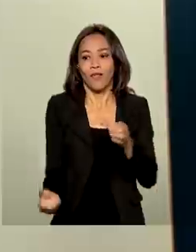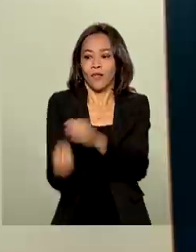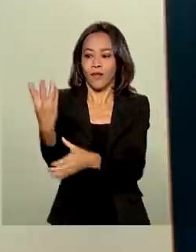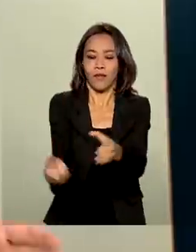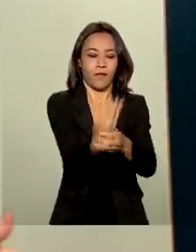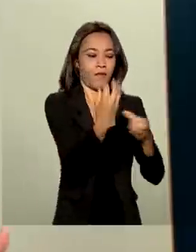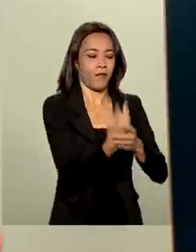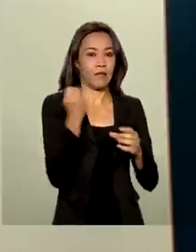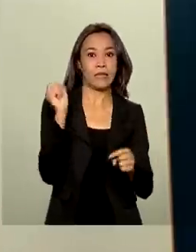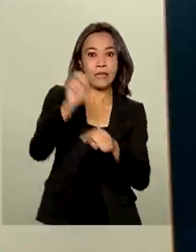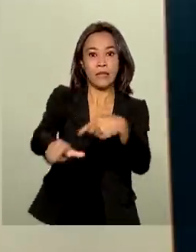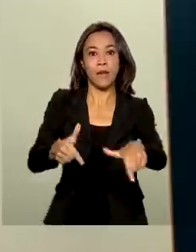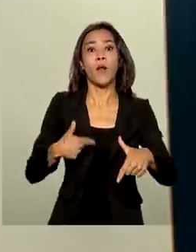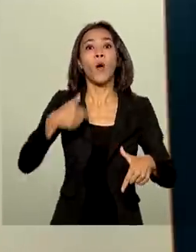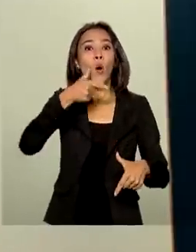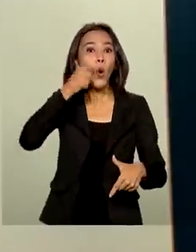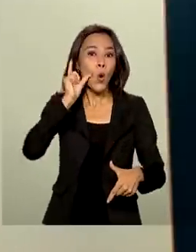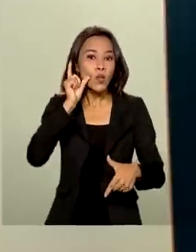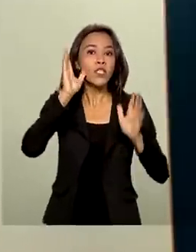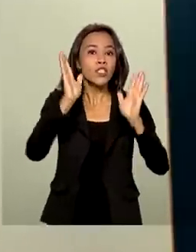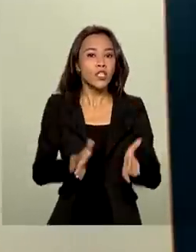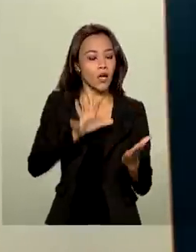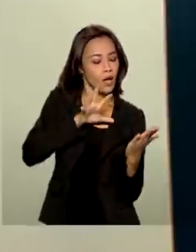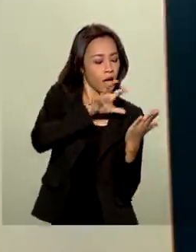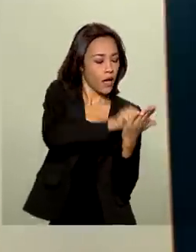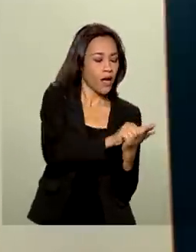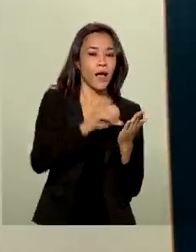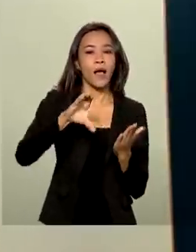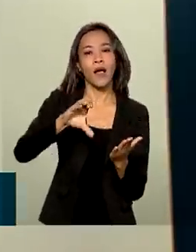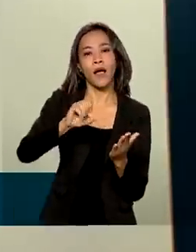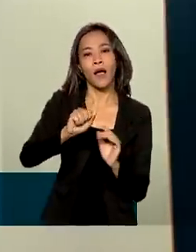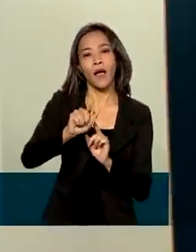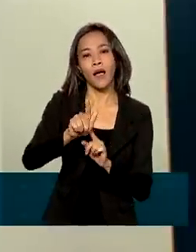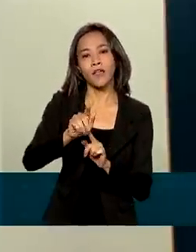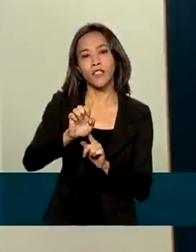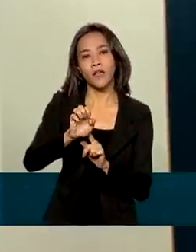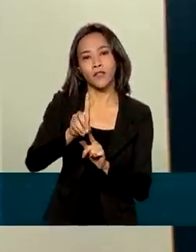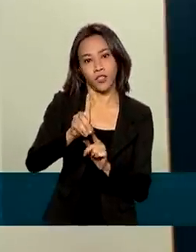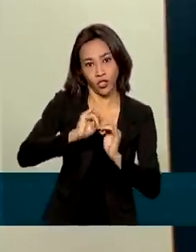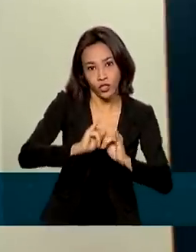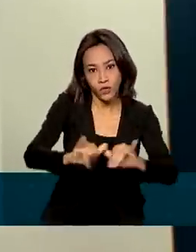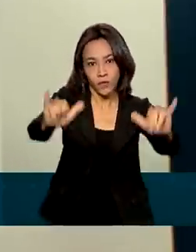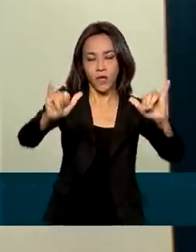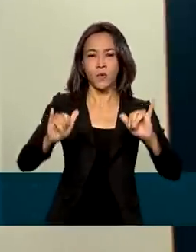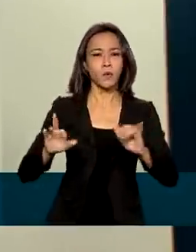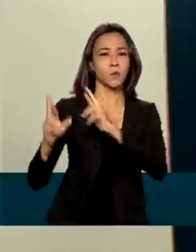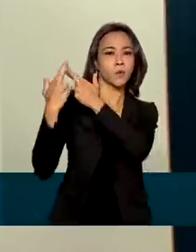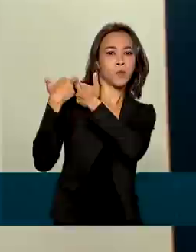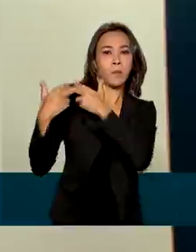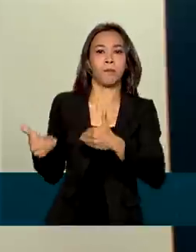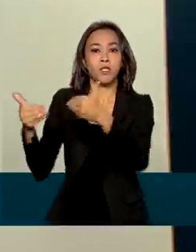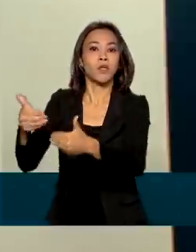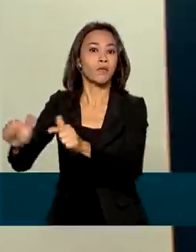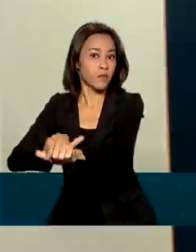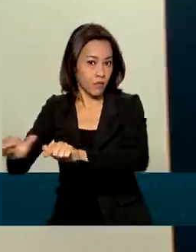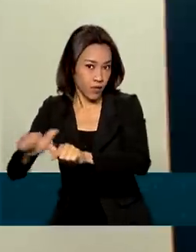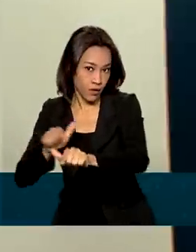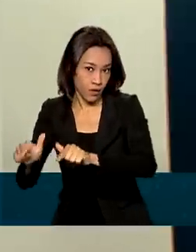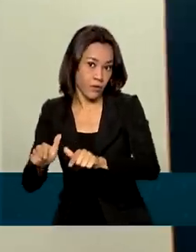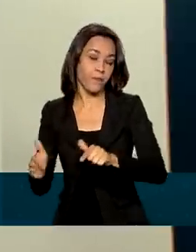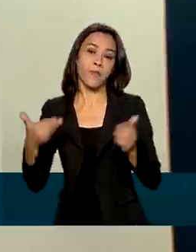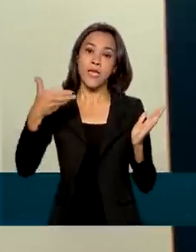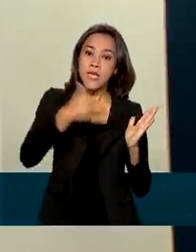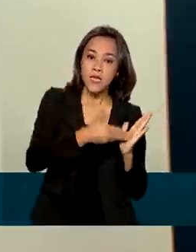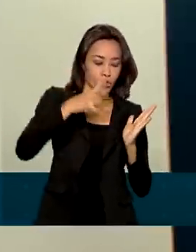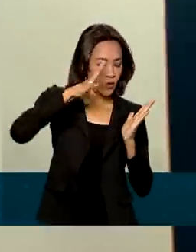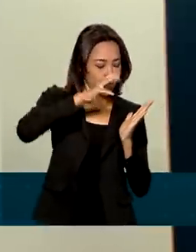trabalho. Saiu ontem o resultado do Caged, divulgado pelo Ministério do Trabalho. Segundo esse número, segundo essa